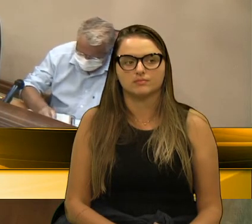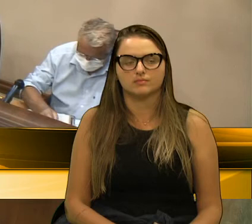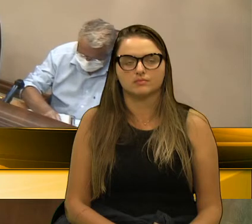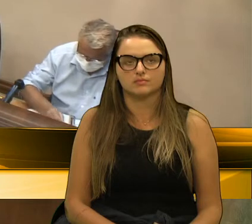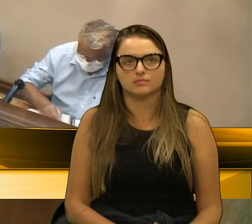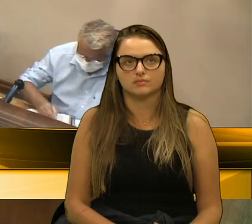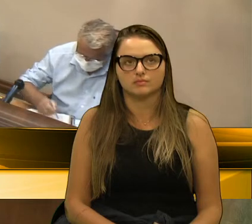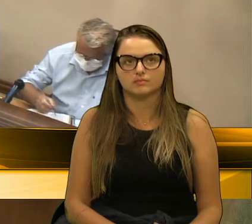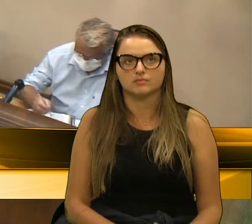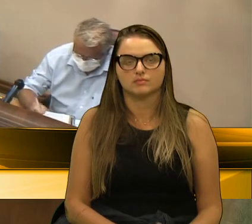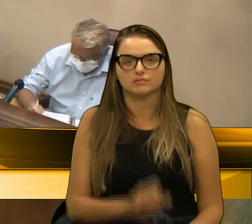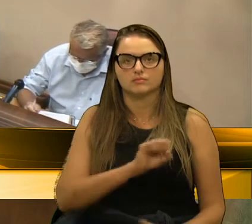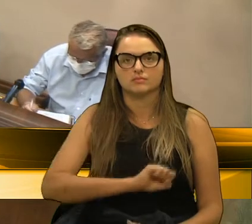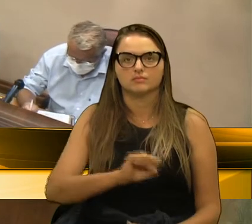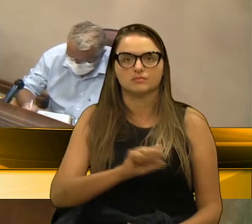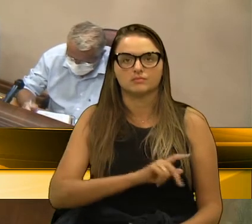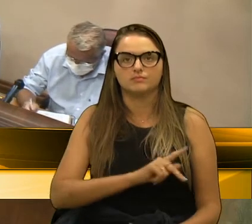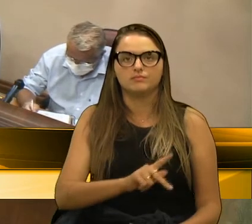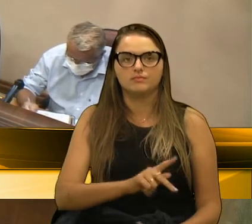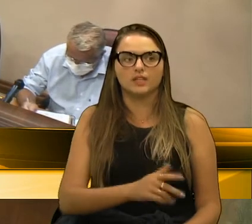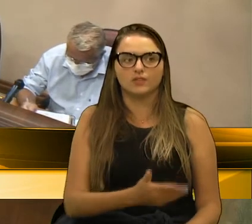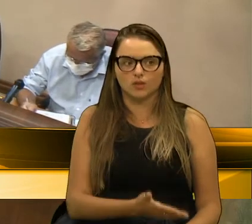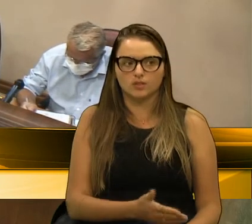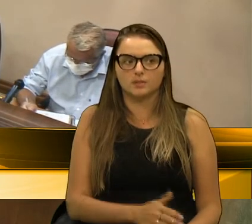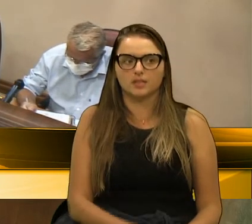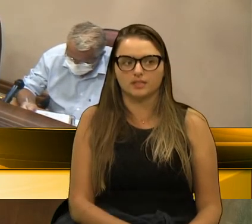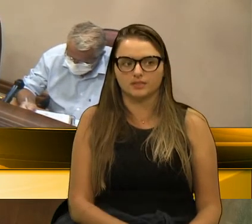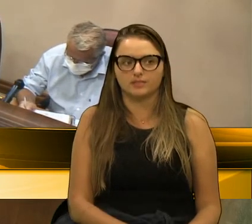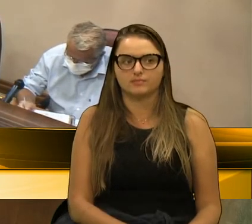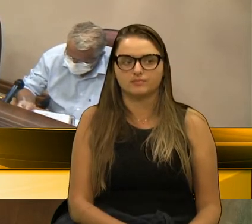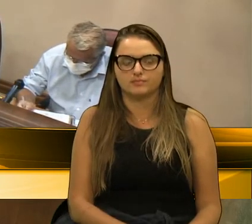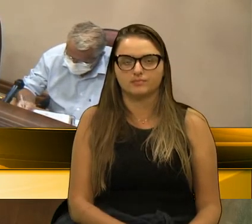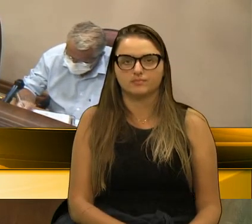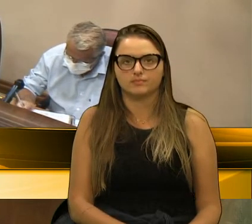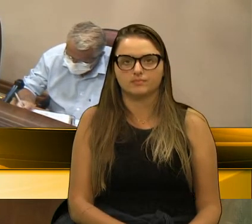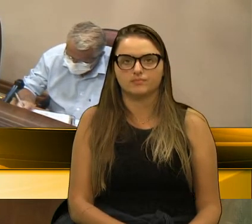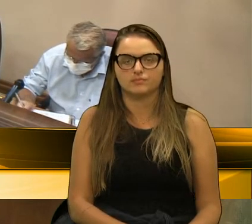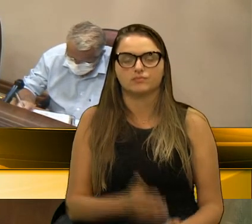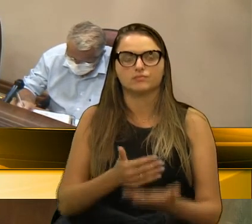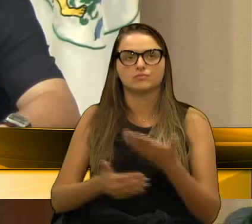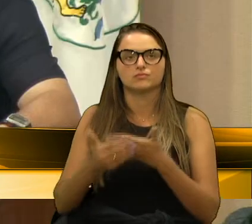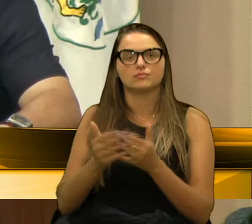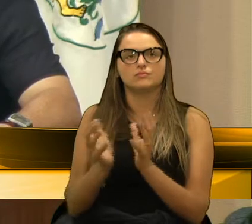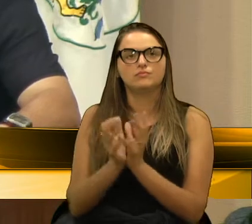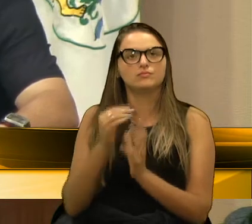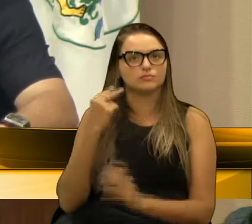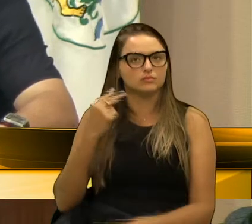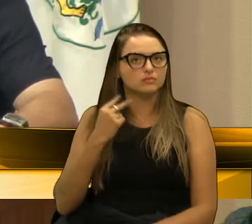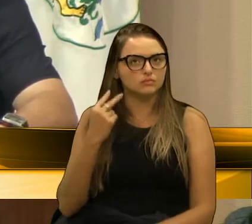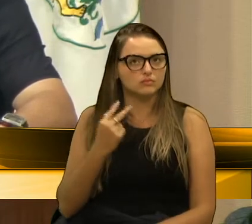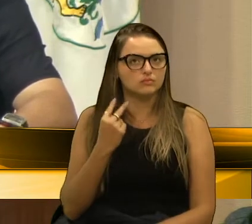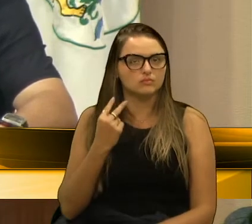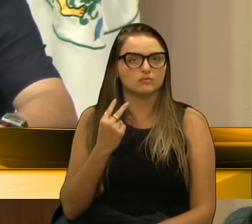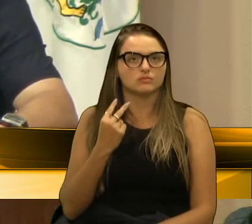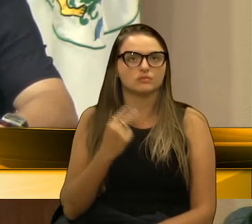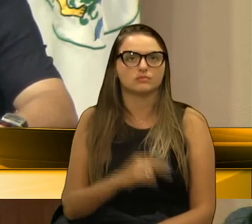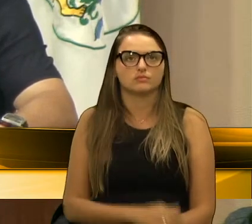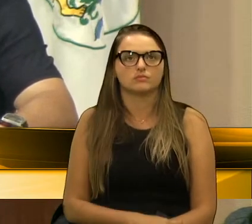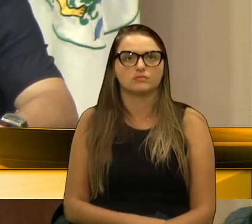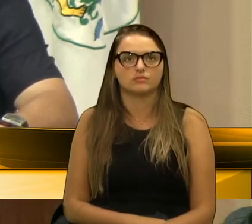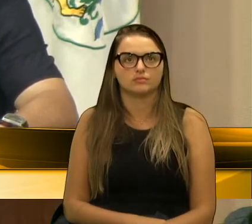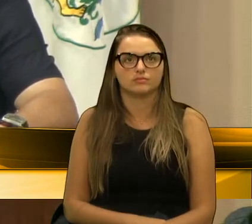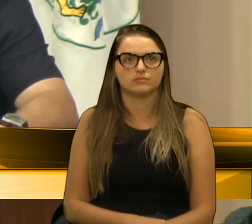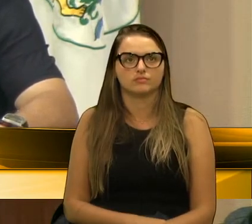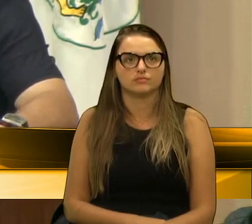Senhor presidente, membros da mesa, nobres colegas, são